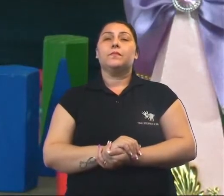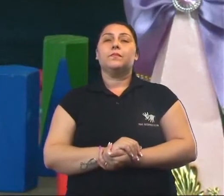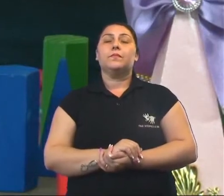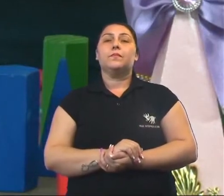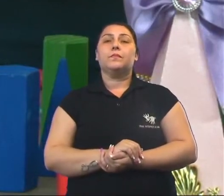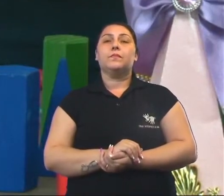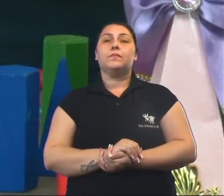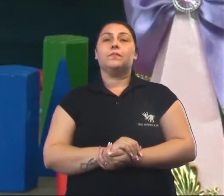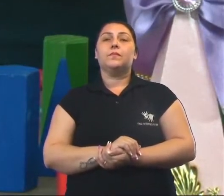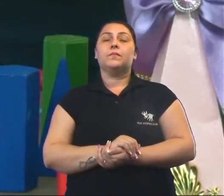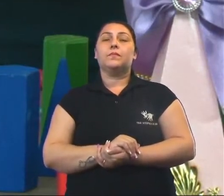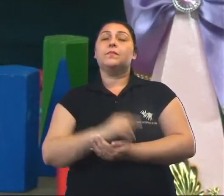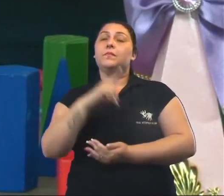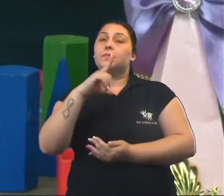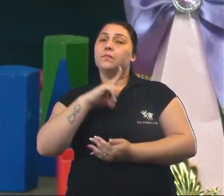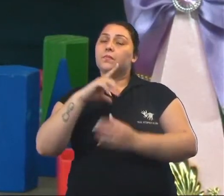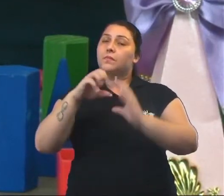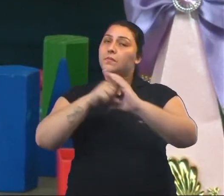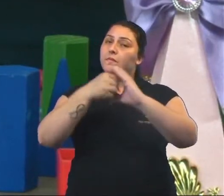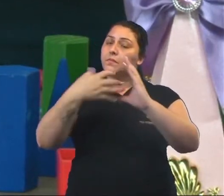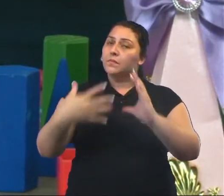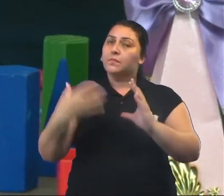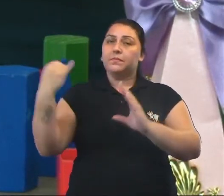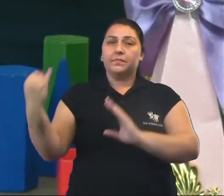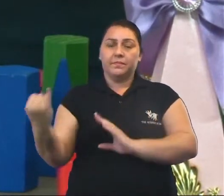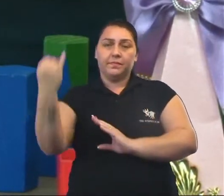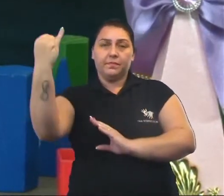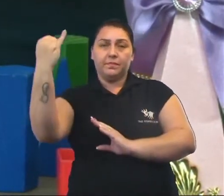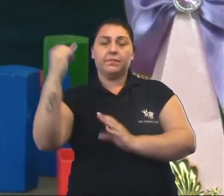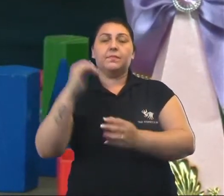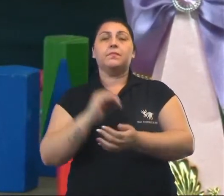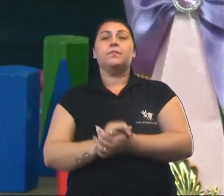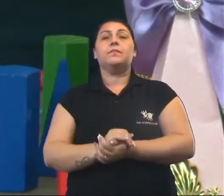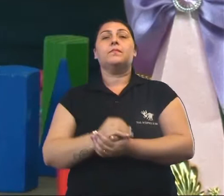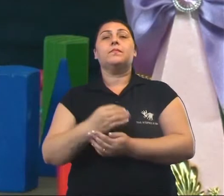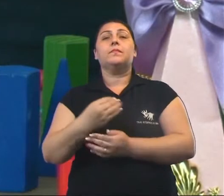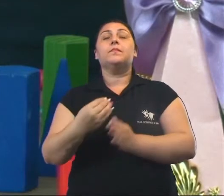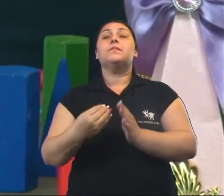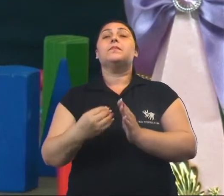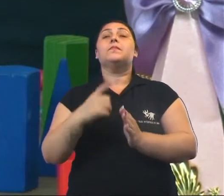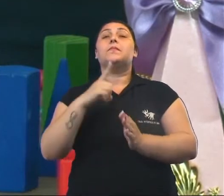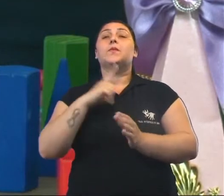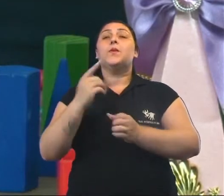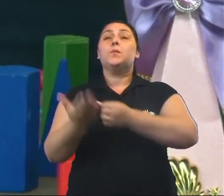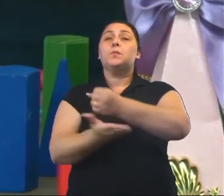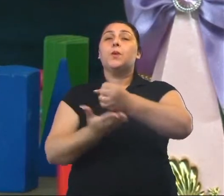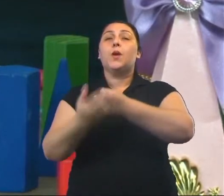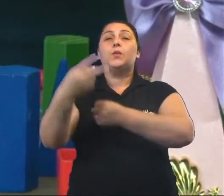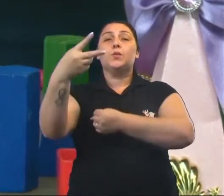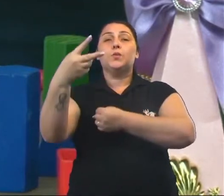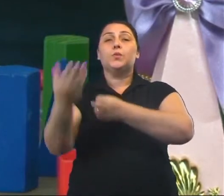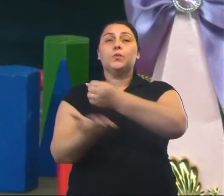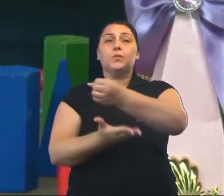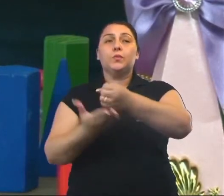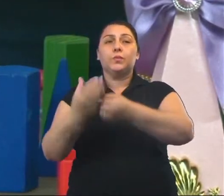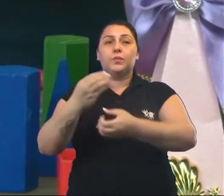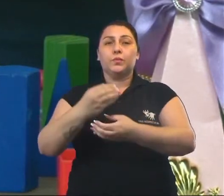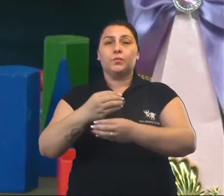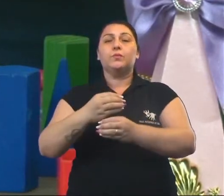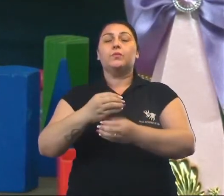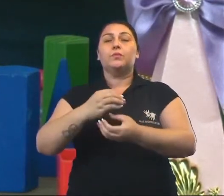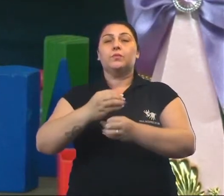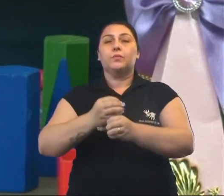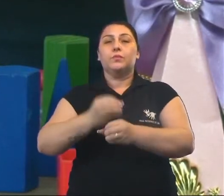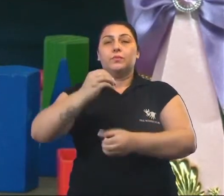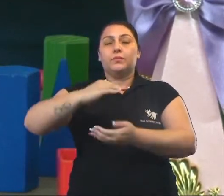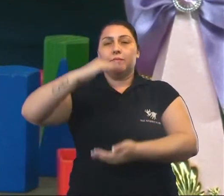Muito bem. O cilindro tem uma característica bem importante, que é a presença das bases. Ele possui duas bases e as